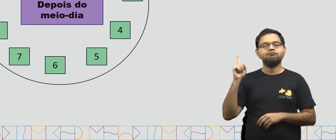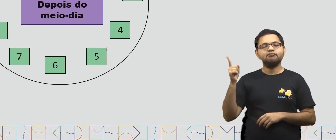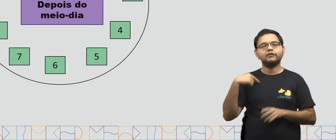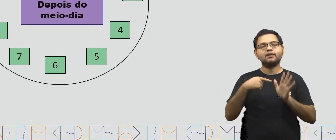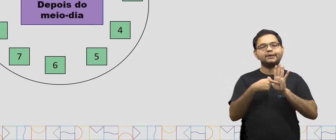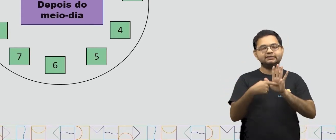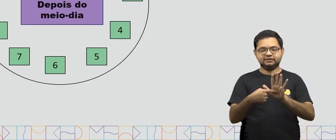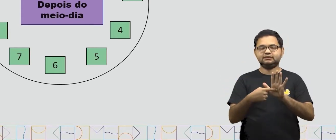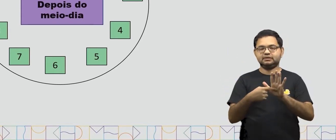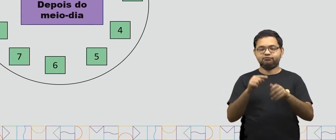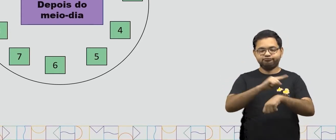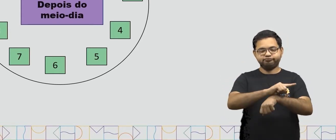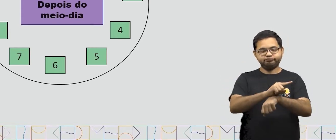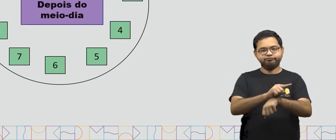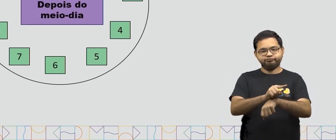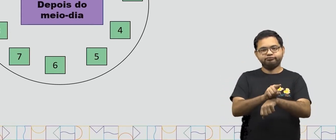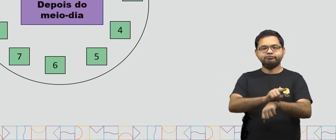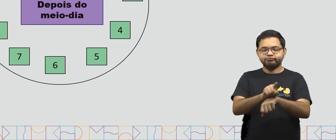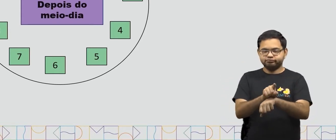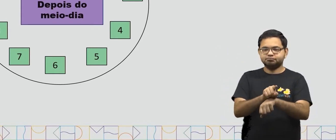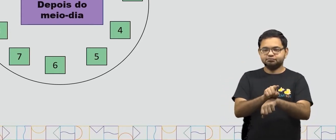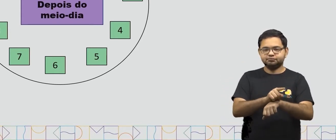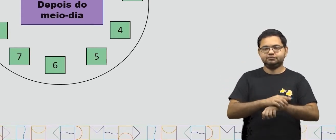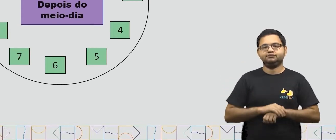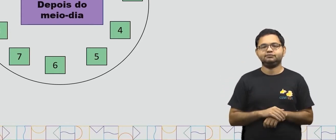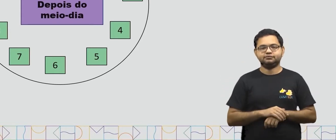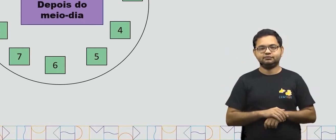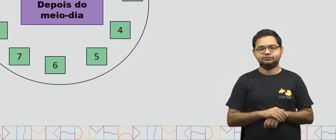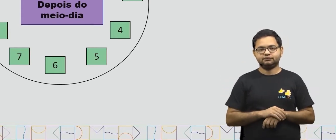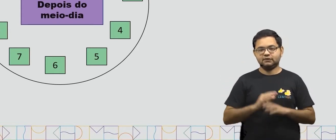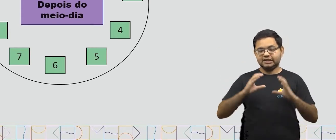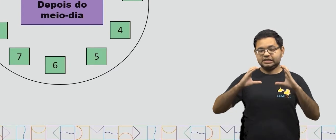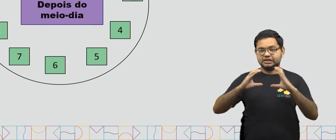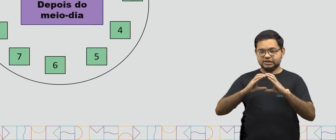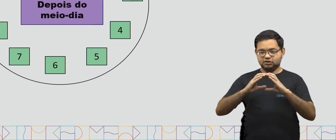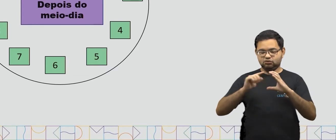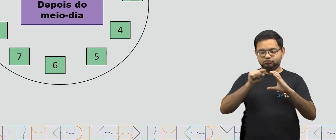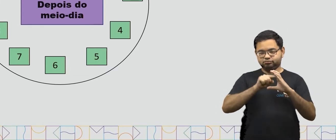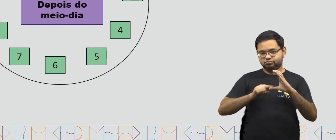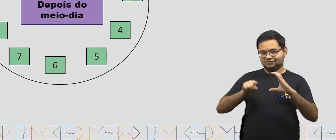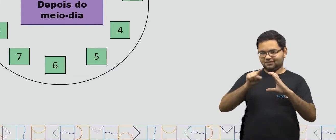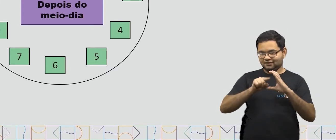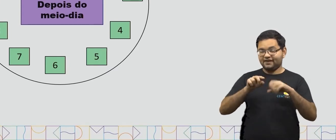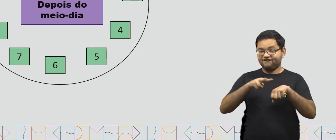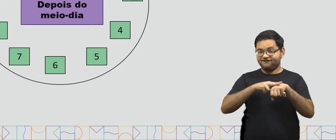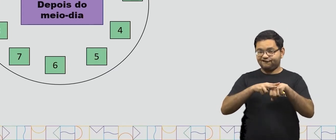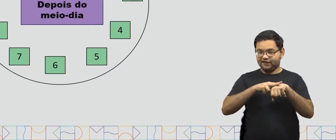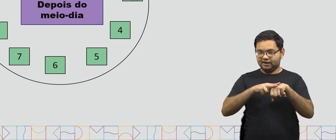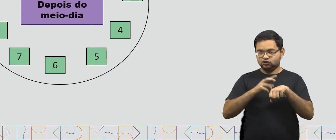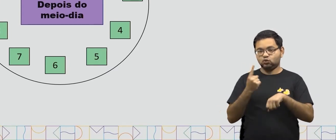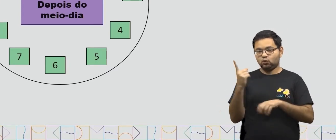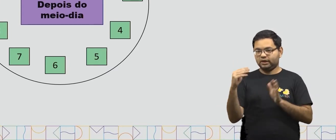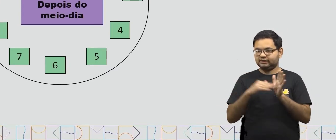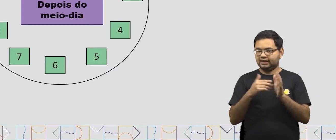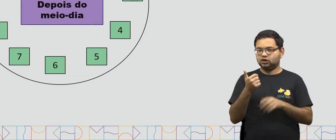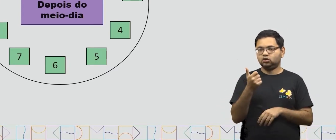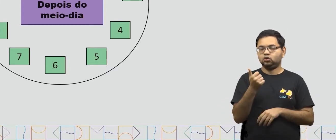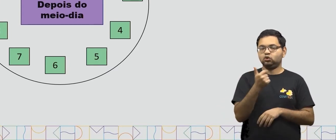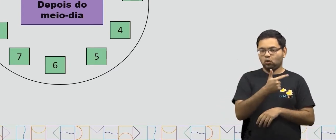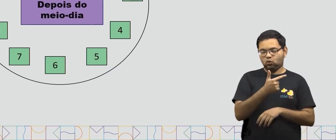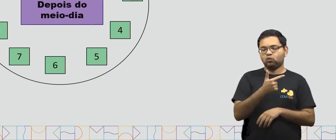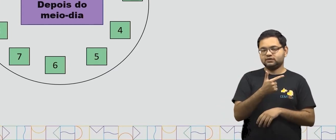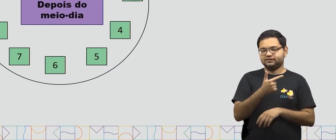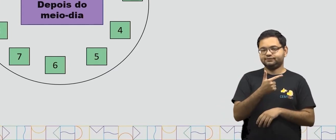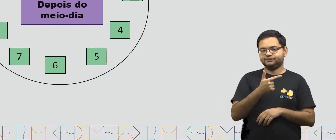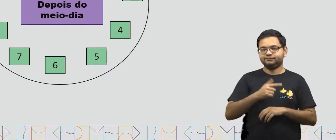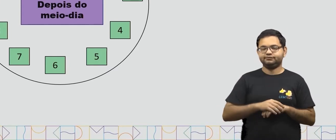relógio de ponteiros. Dentro do círculo, nós temos os números de 1 a 12, que marcam até as